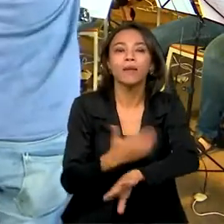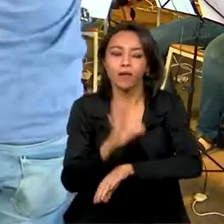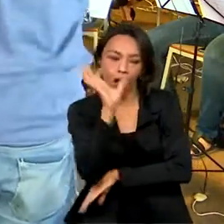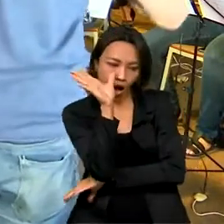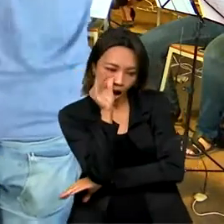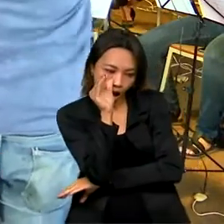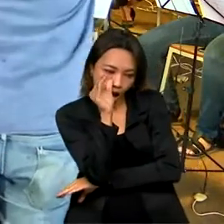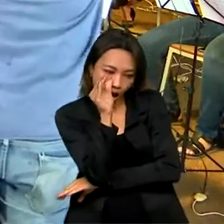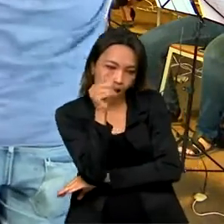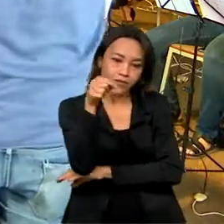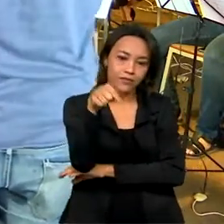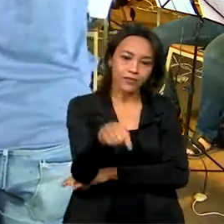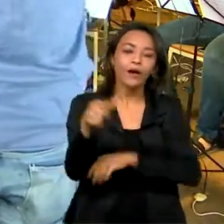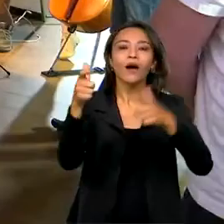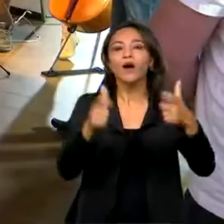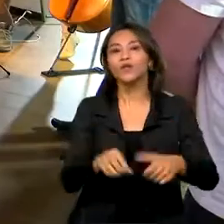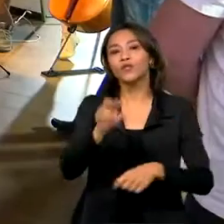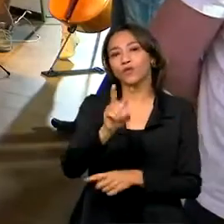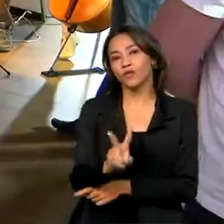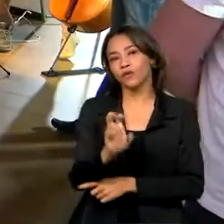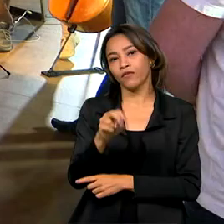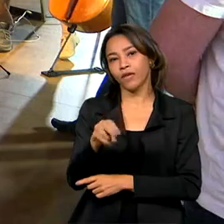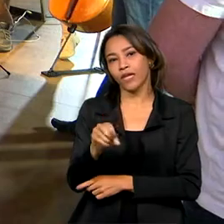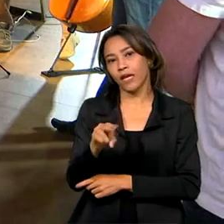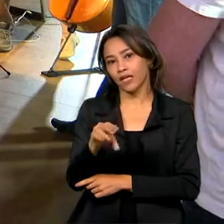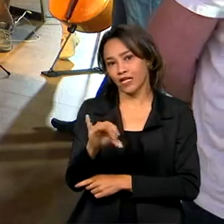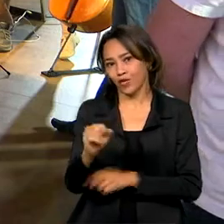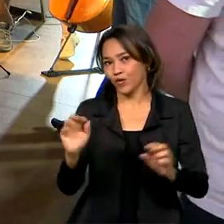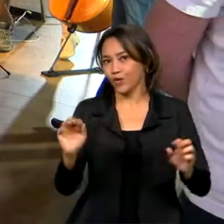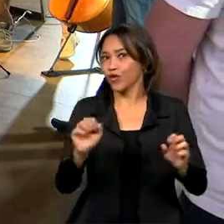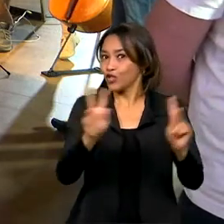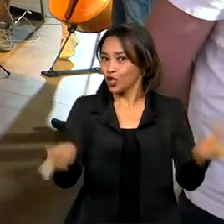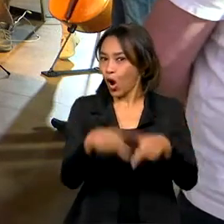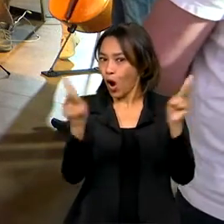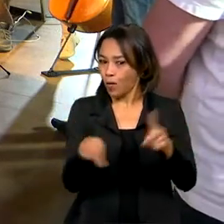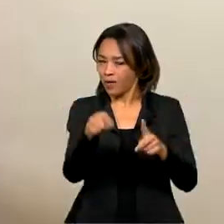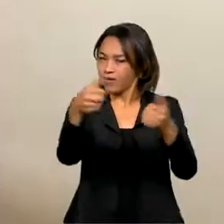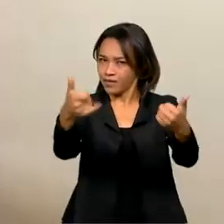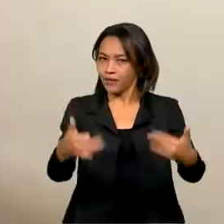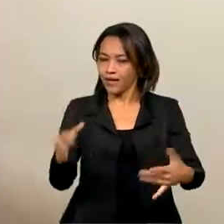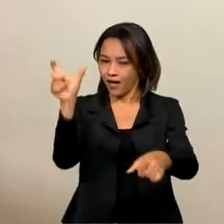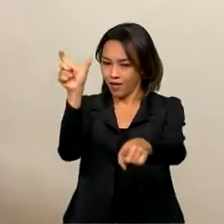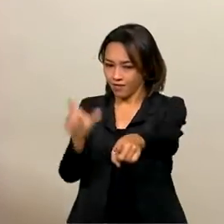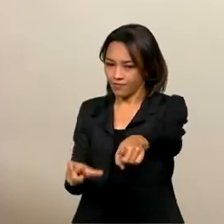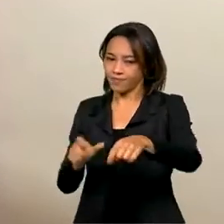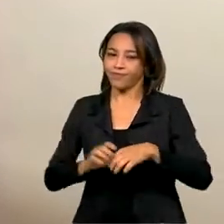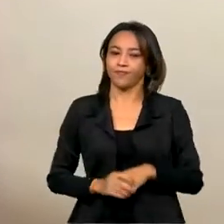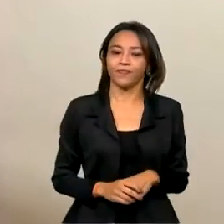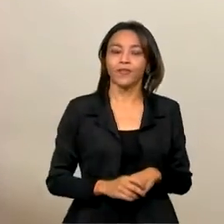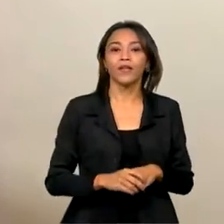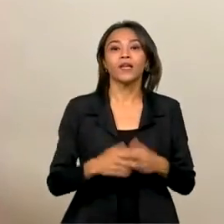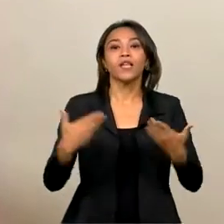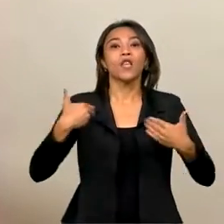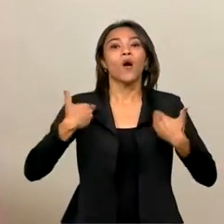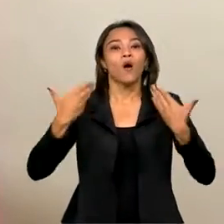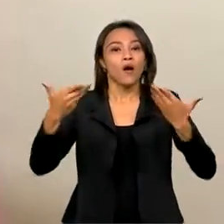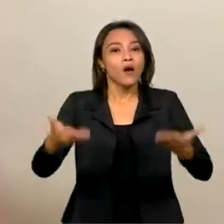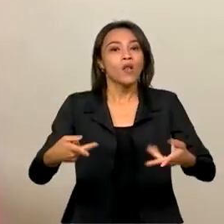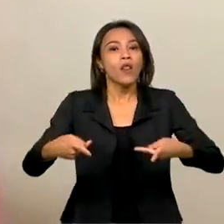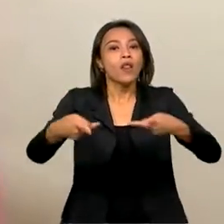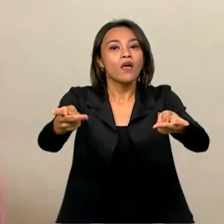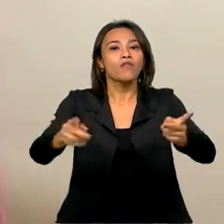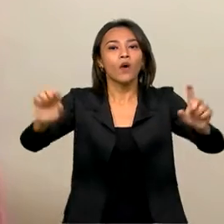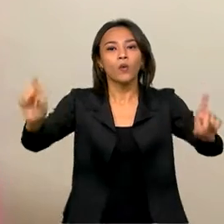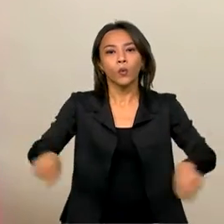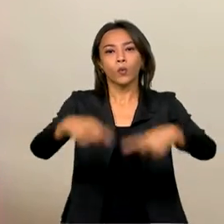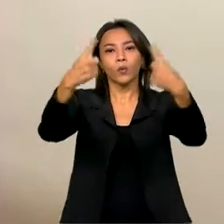Balanço, no Venâncio Shopping, na quarta que vem. Aliás, deixa que o maestro explica mais. Vamos fazer um concerto, um